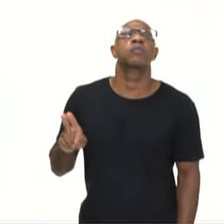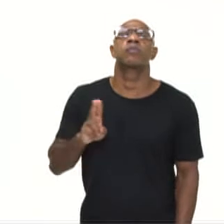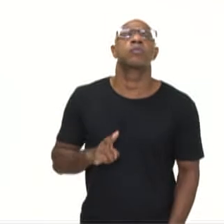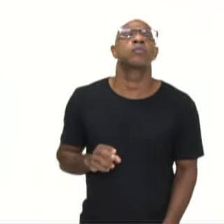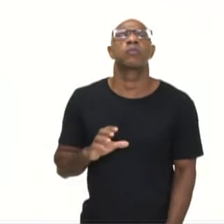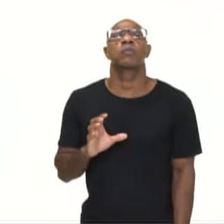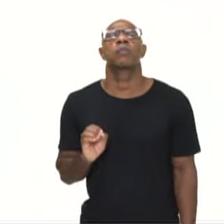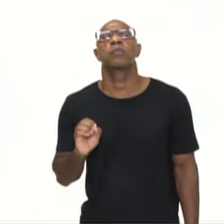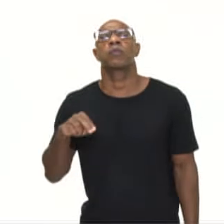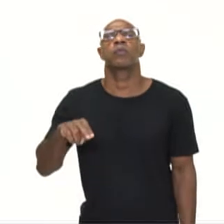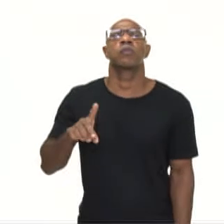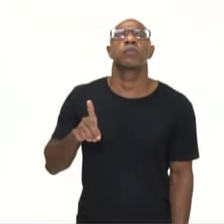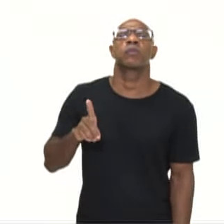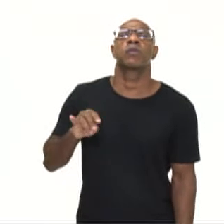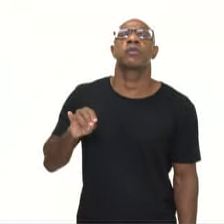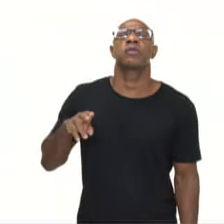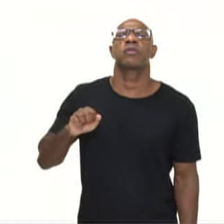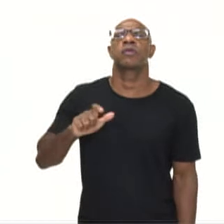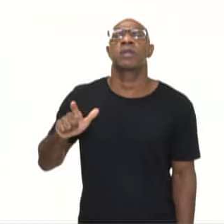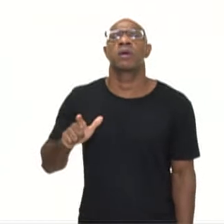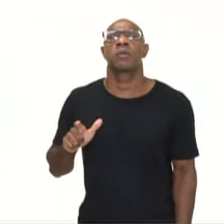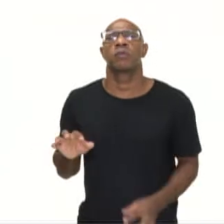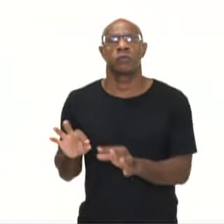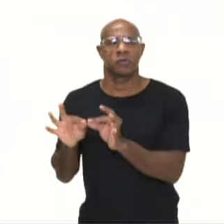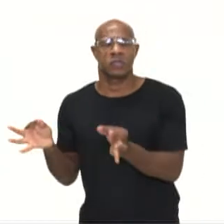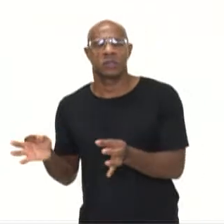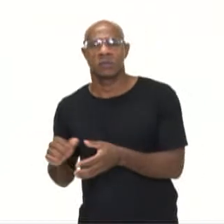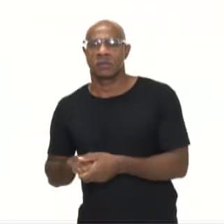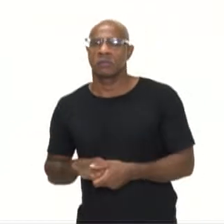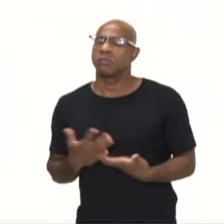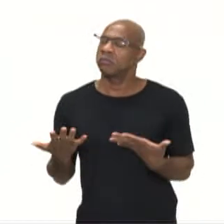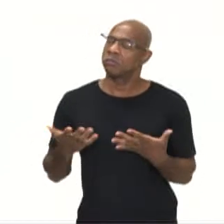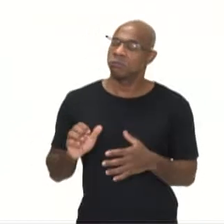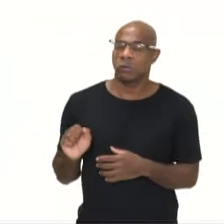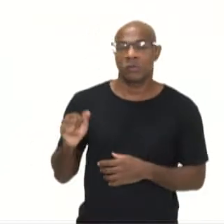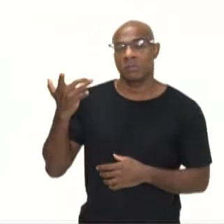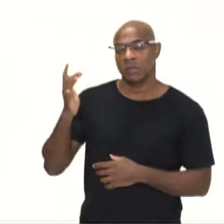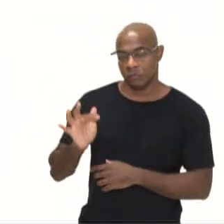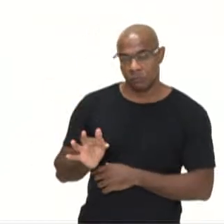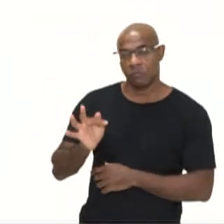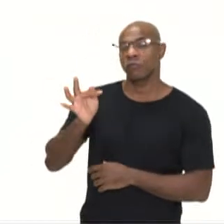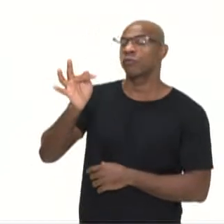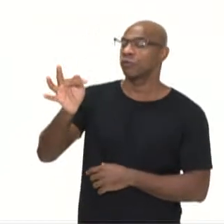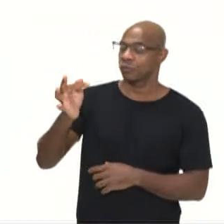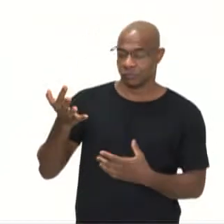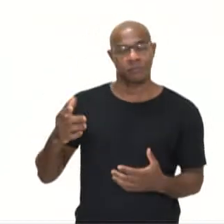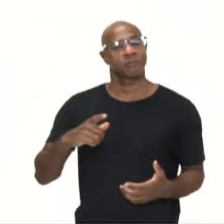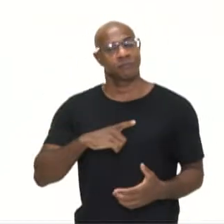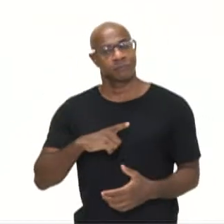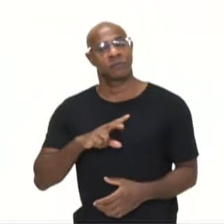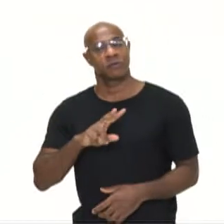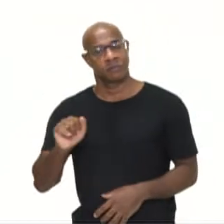simples? Falei, hipóteses em passado, onde o professor colocou a atividade? Não sei,